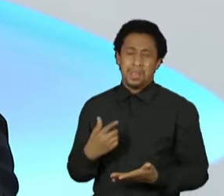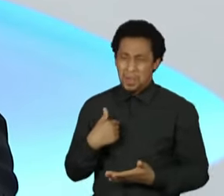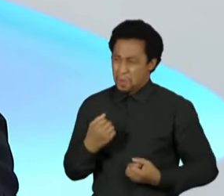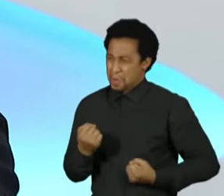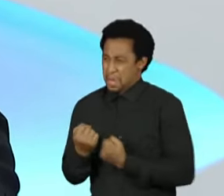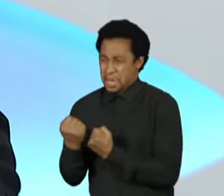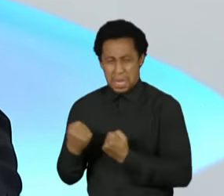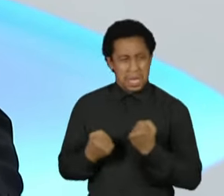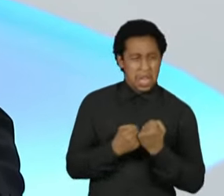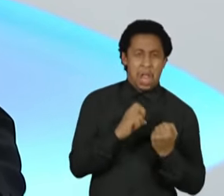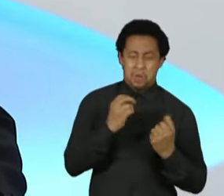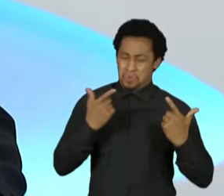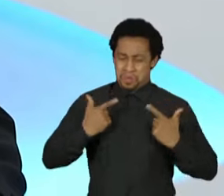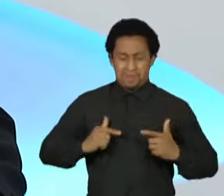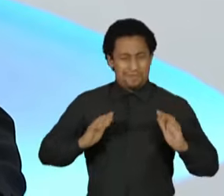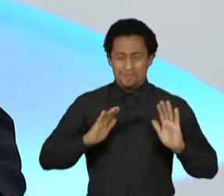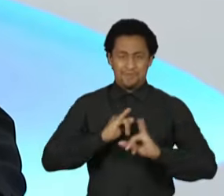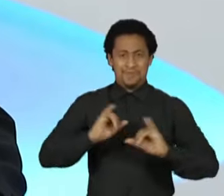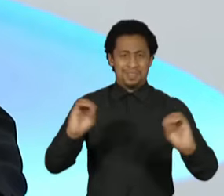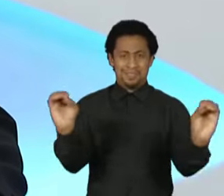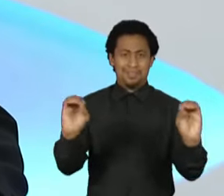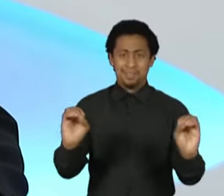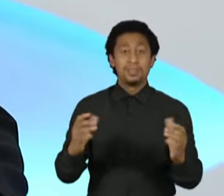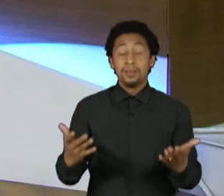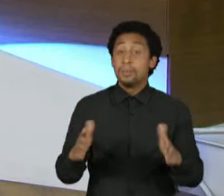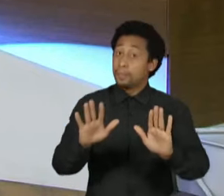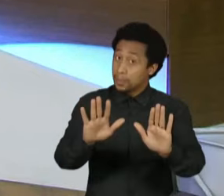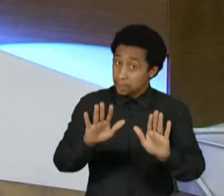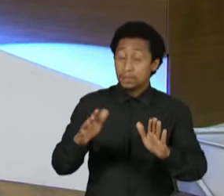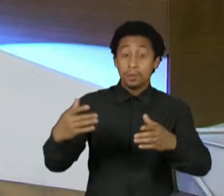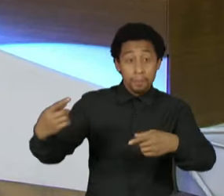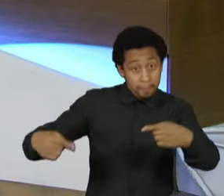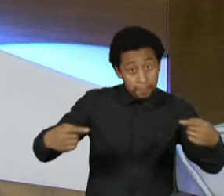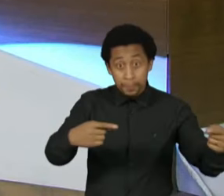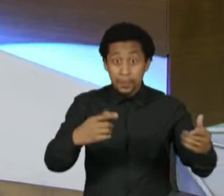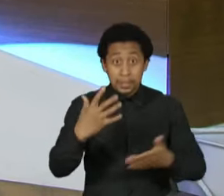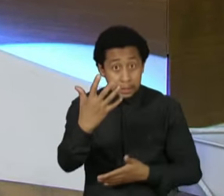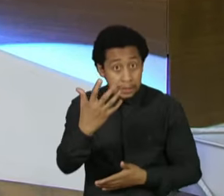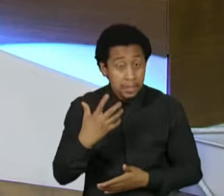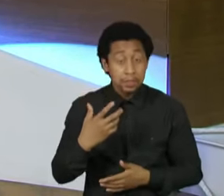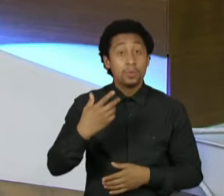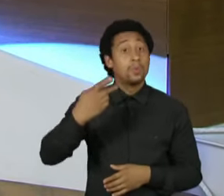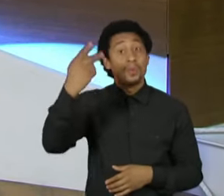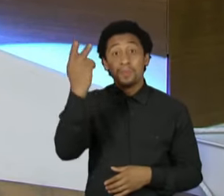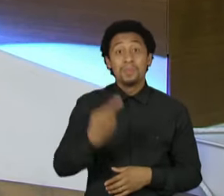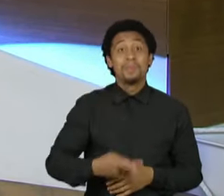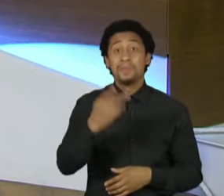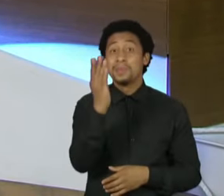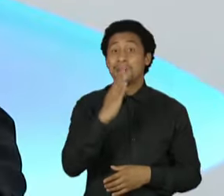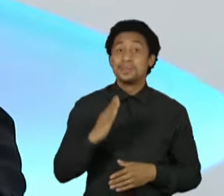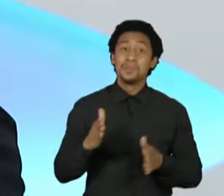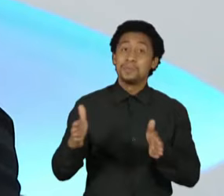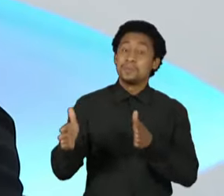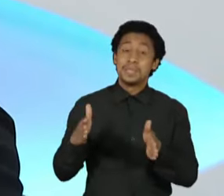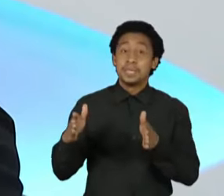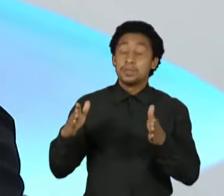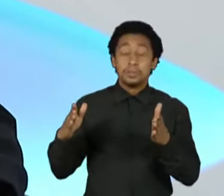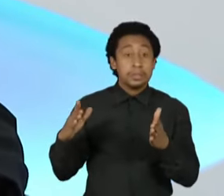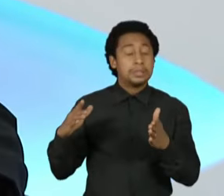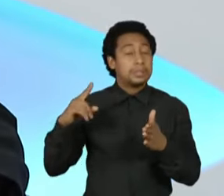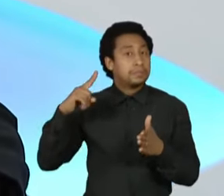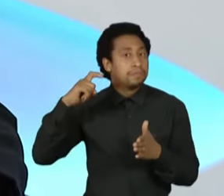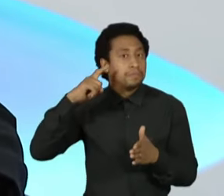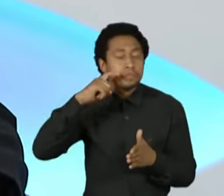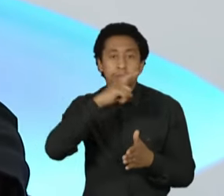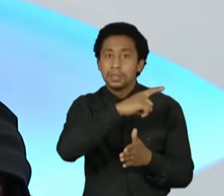numa democracia tão combalida, num momento tão crítico, talvez o momento mais sério, o Brasil vive um dos momentos mais graves da sua história, em todos os